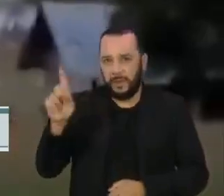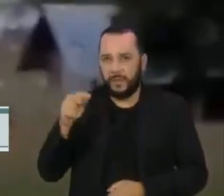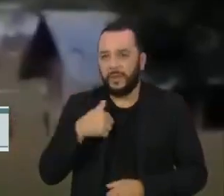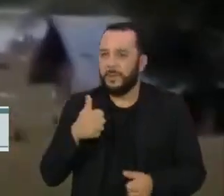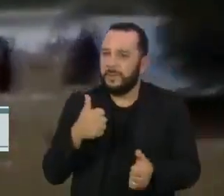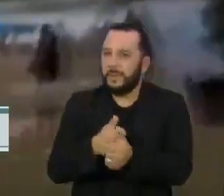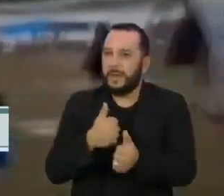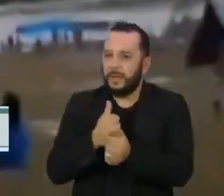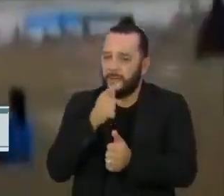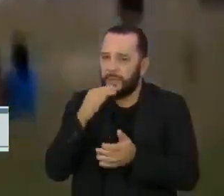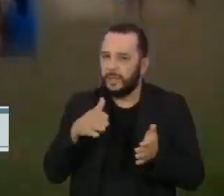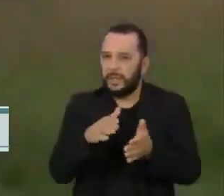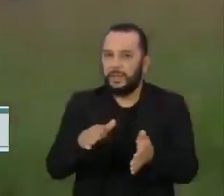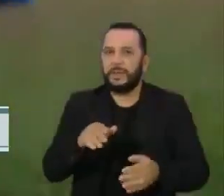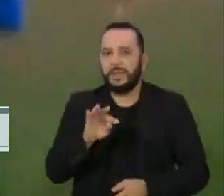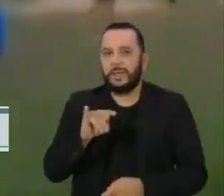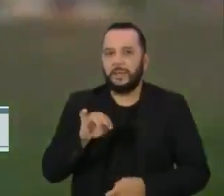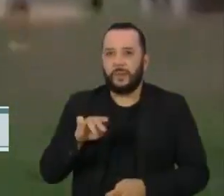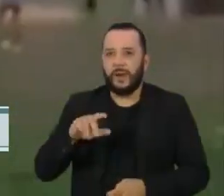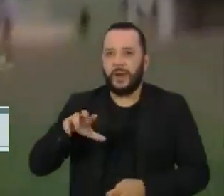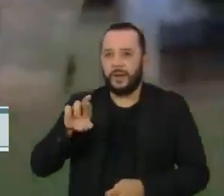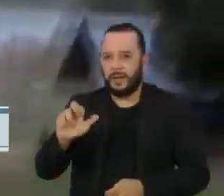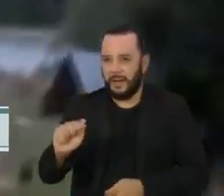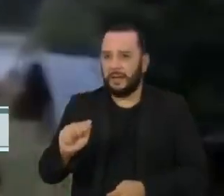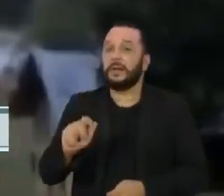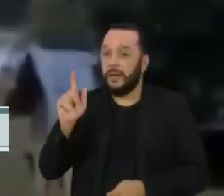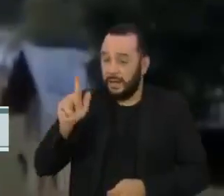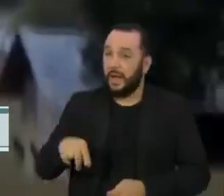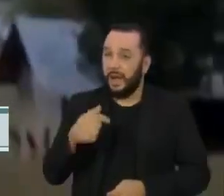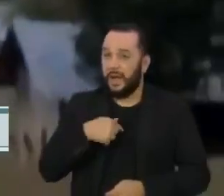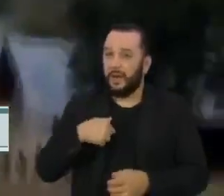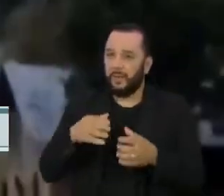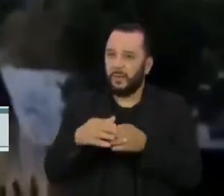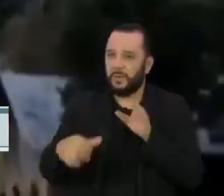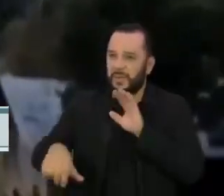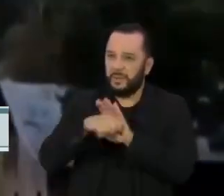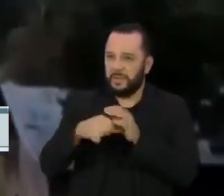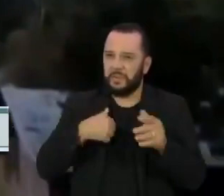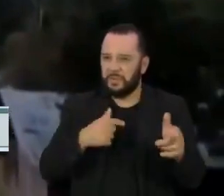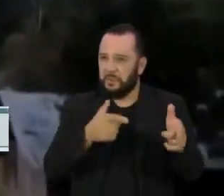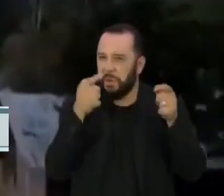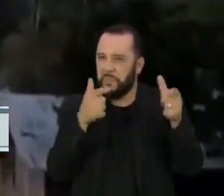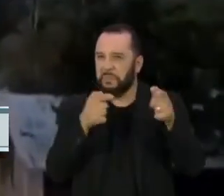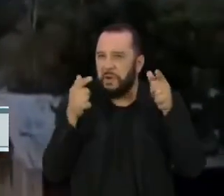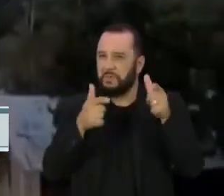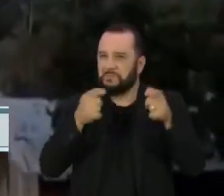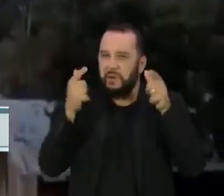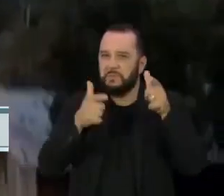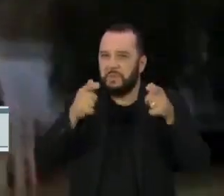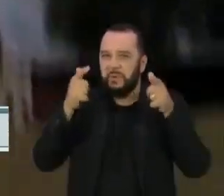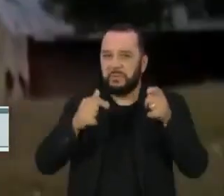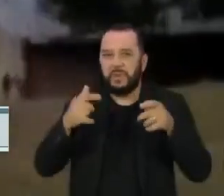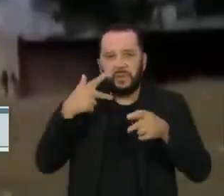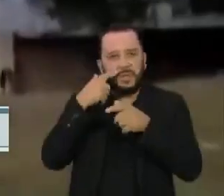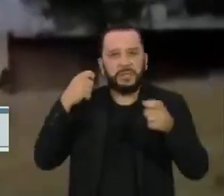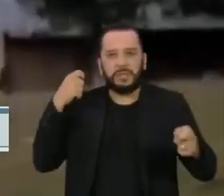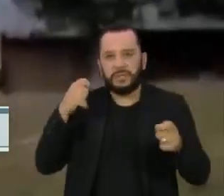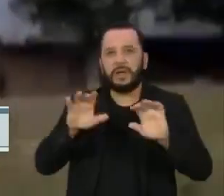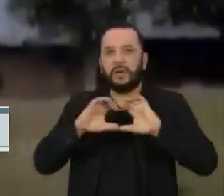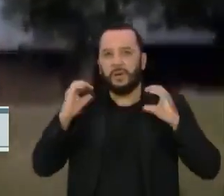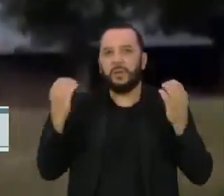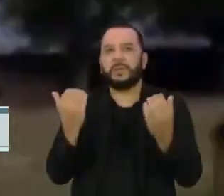Urariquera. É essa a origem provável dos criminosos que têm atacado com armas de fogo a